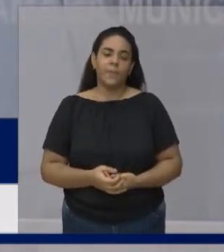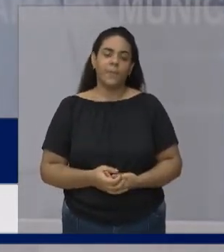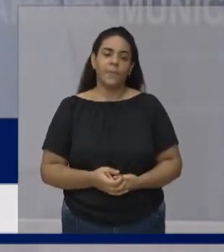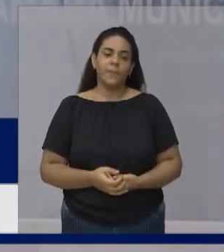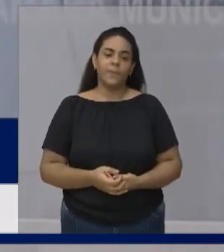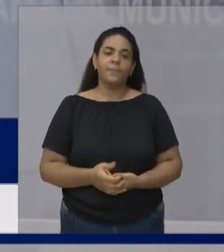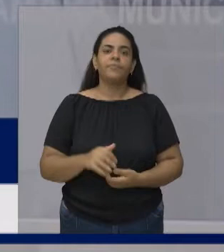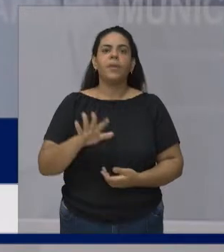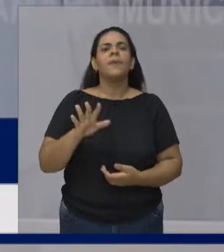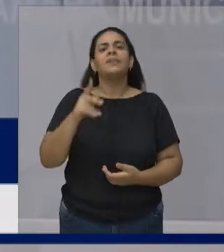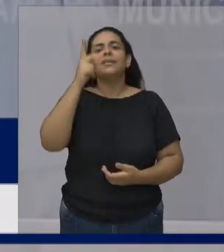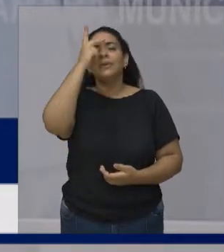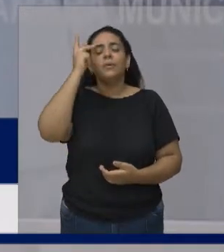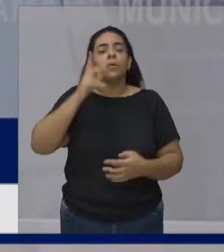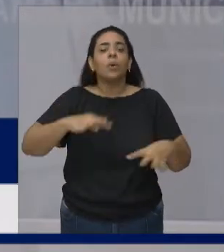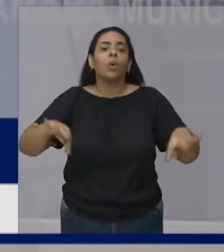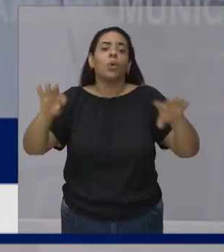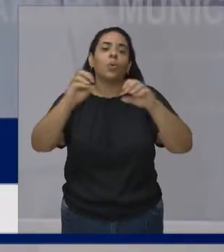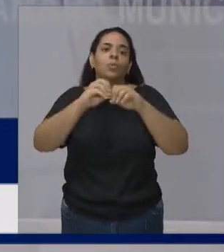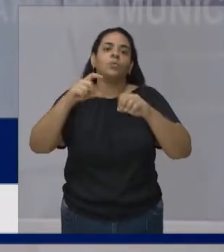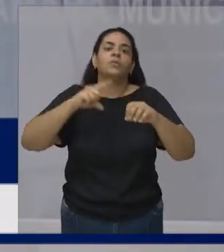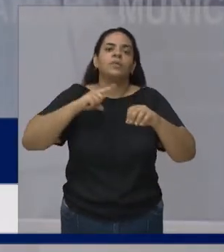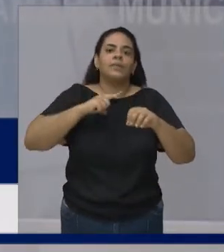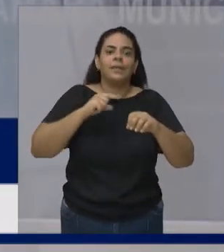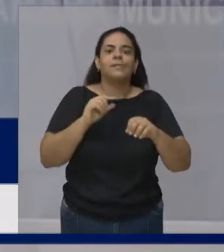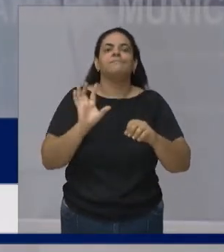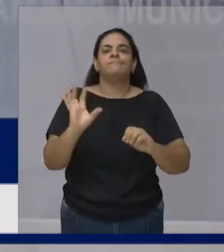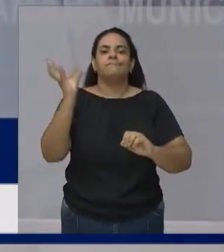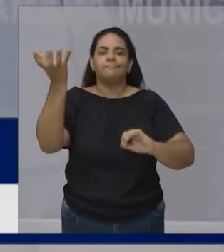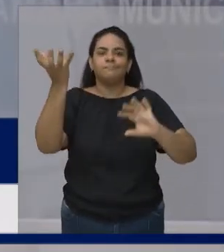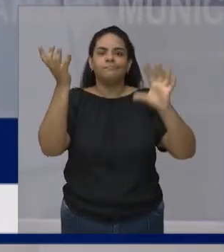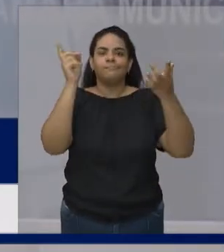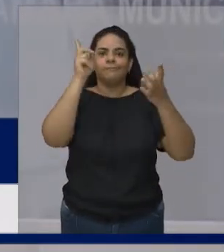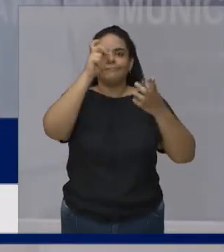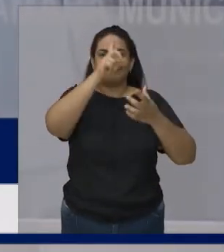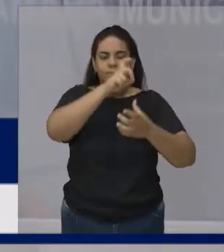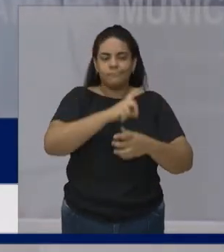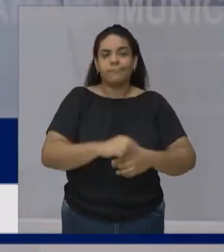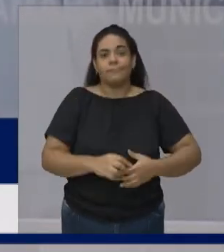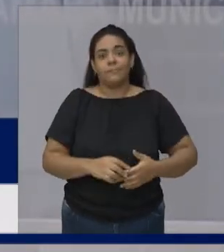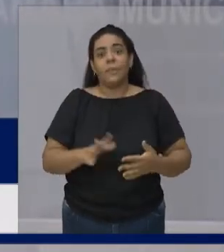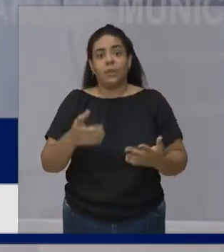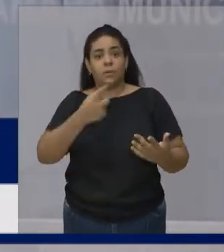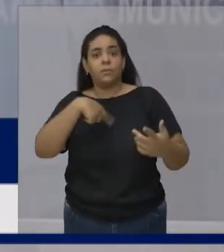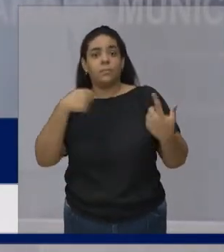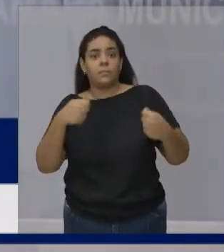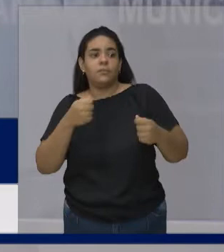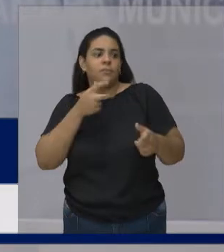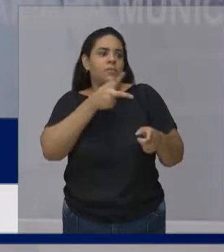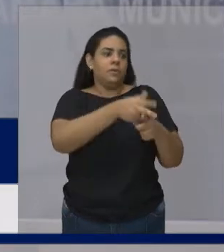Todos nós Temos os nossos obstáculos Temos as nossas dificuldades E temos que enfrentar isso